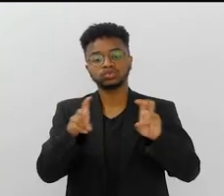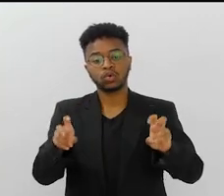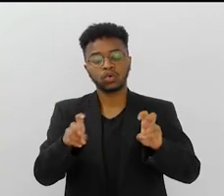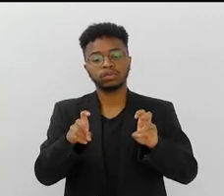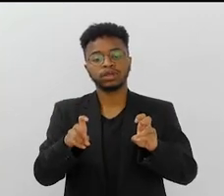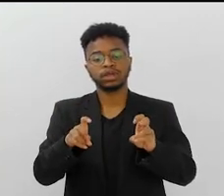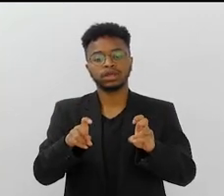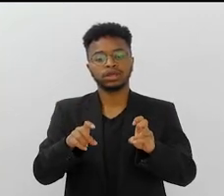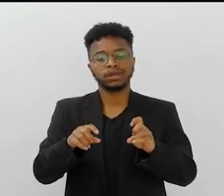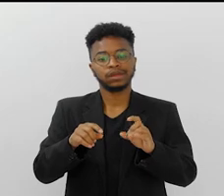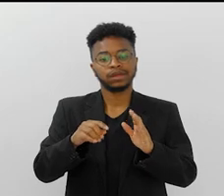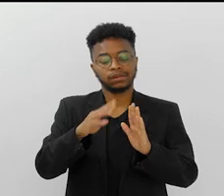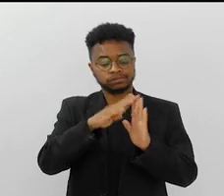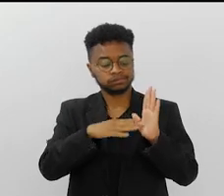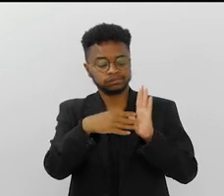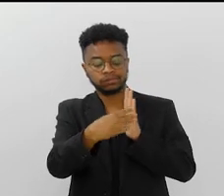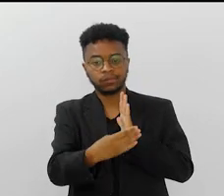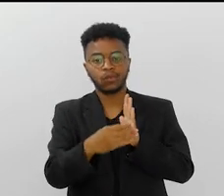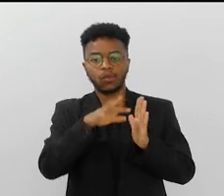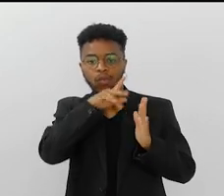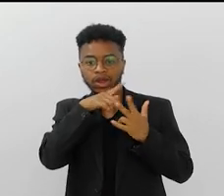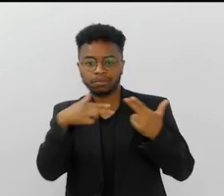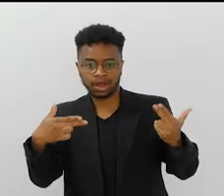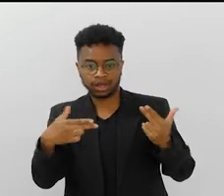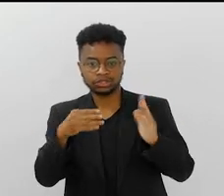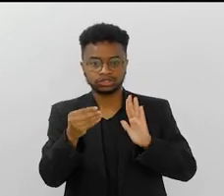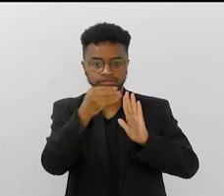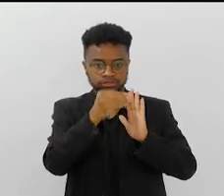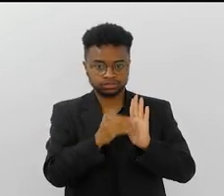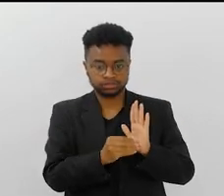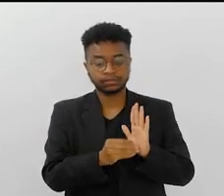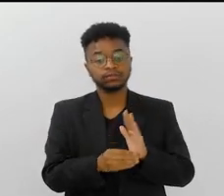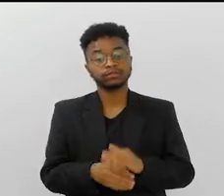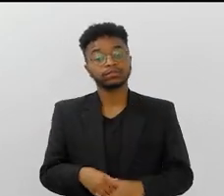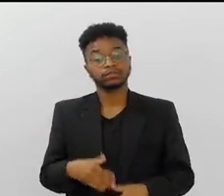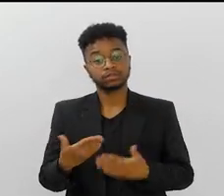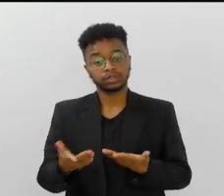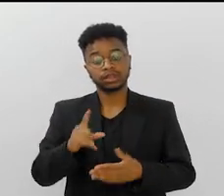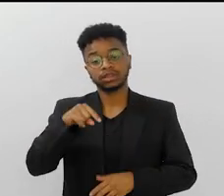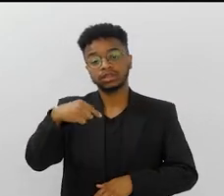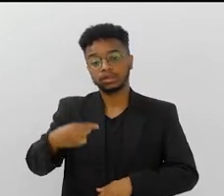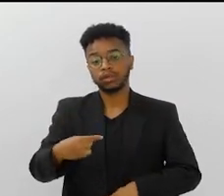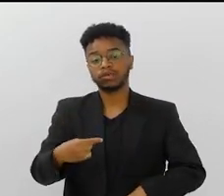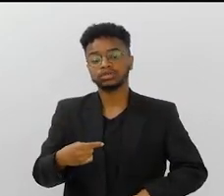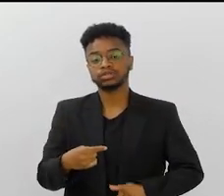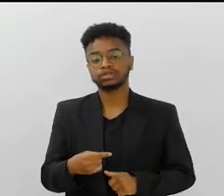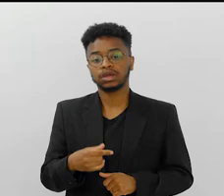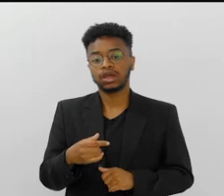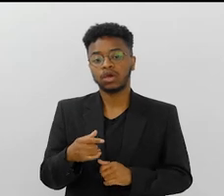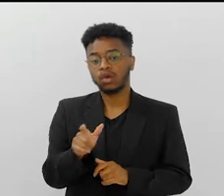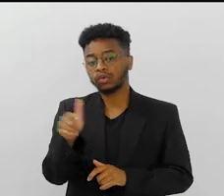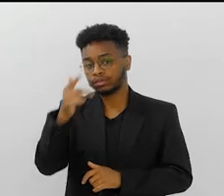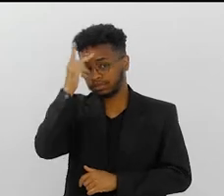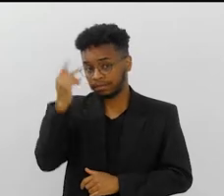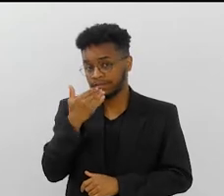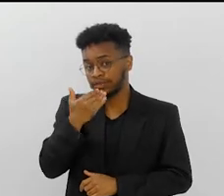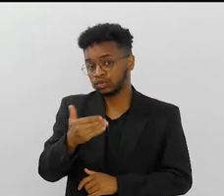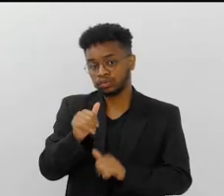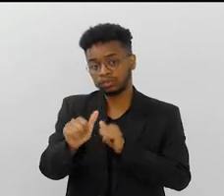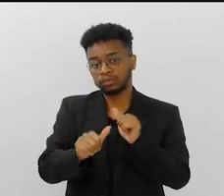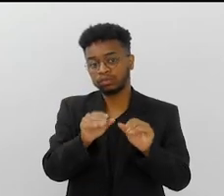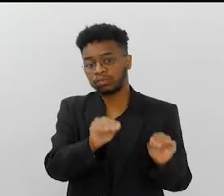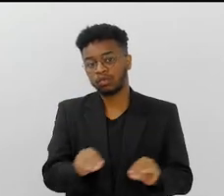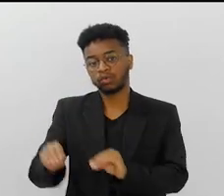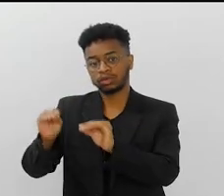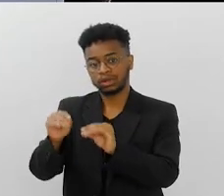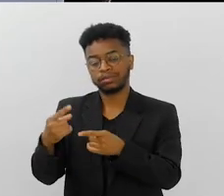enredo sobre o jogo do bicho, não é com Rei da Leão, foi feito no Barracão da Mocidade, o Castor... O Alise pediu ao Castor de Andrade para ceder, porque era muito grande